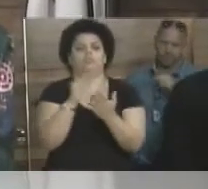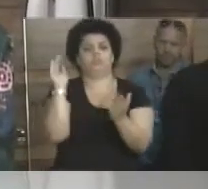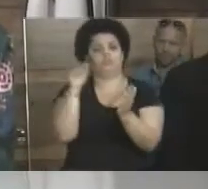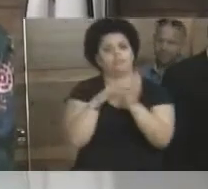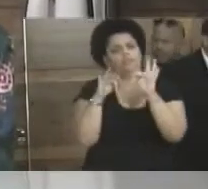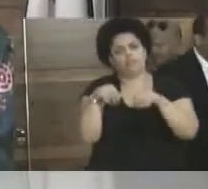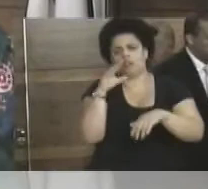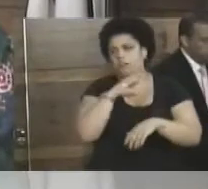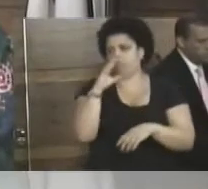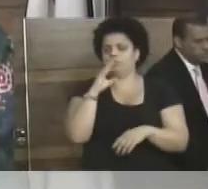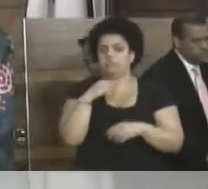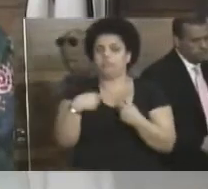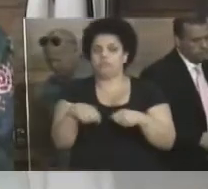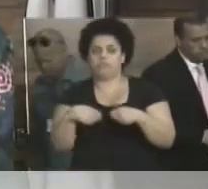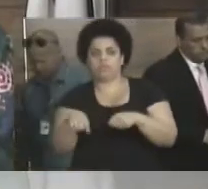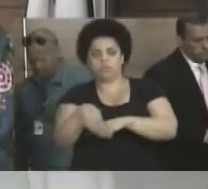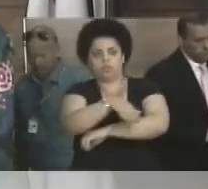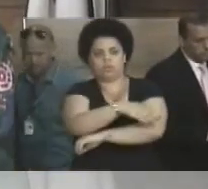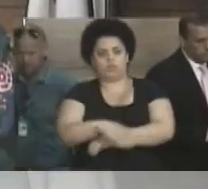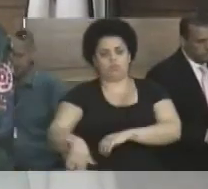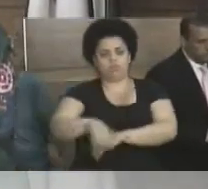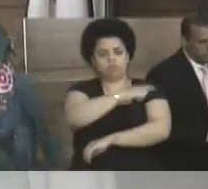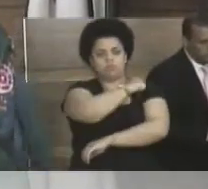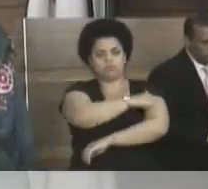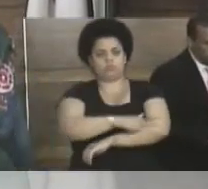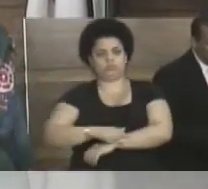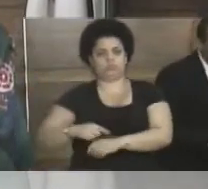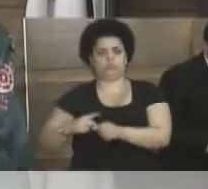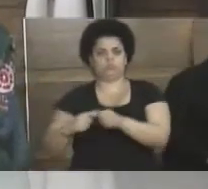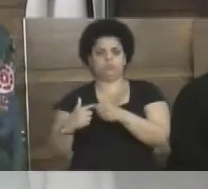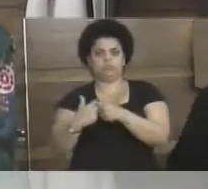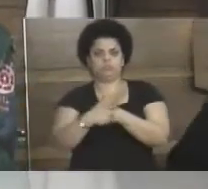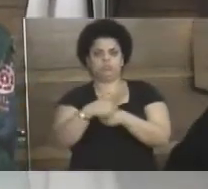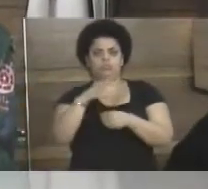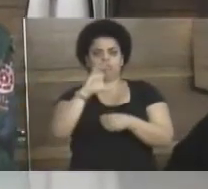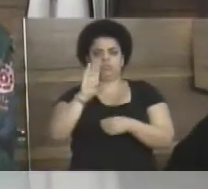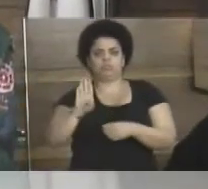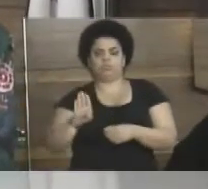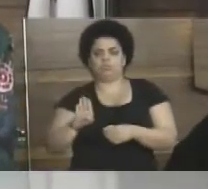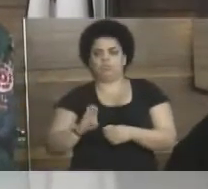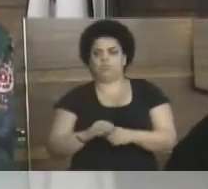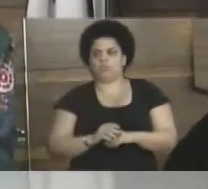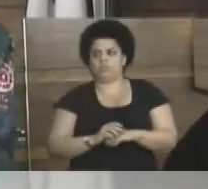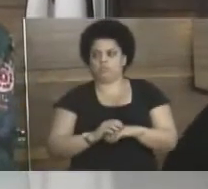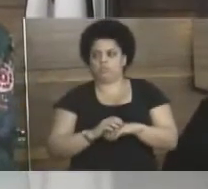na rua Educação, no bairro Campo Belo.